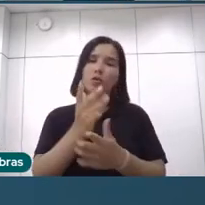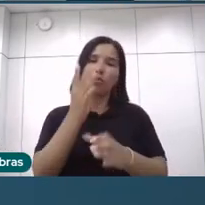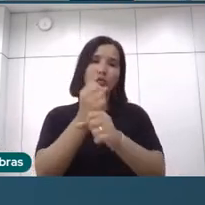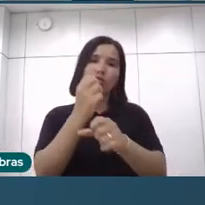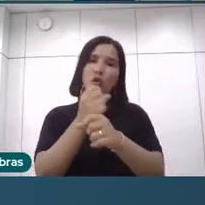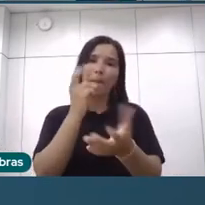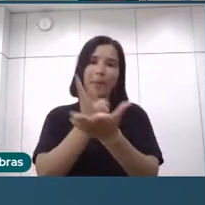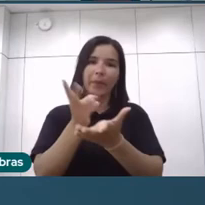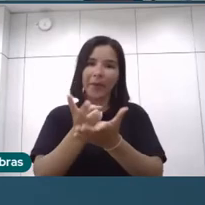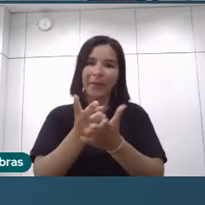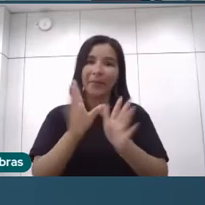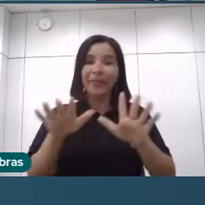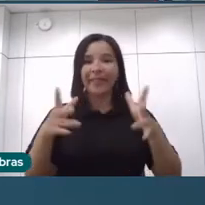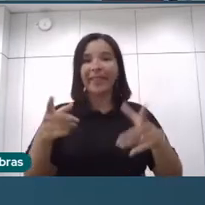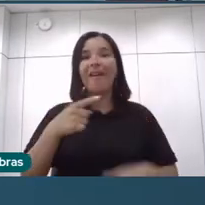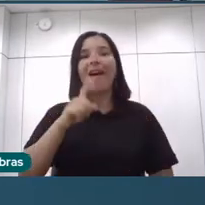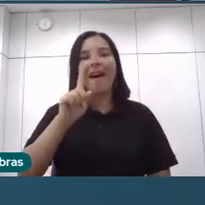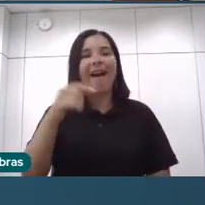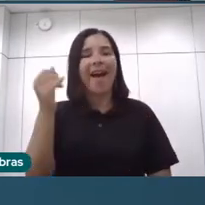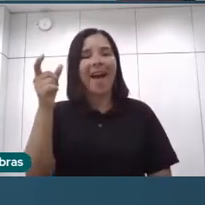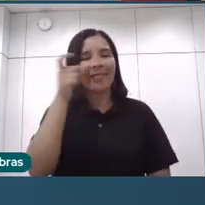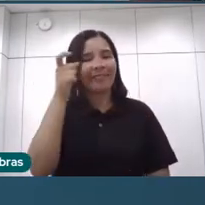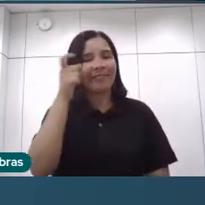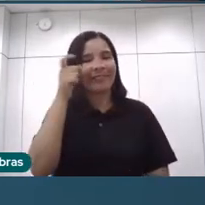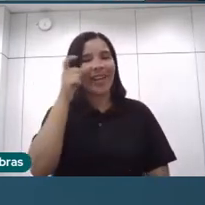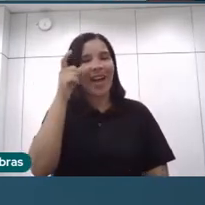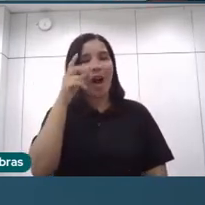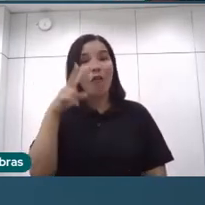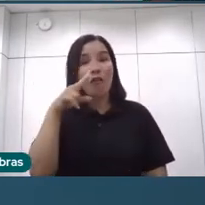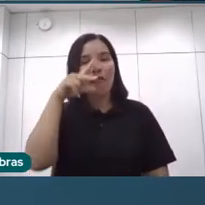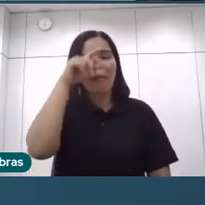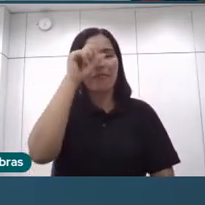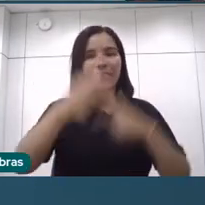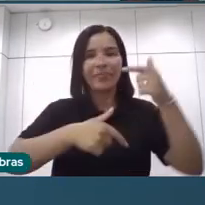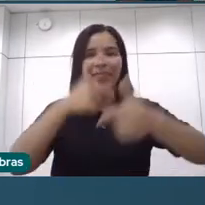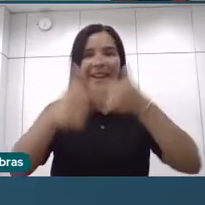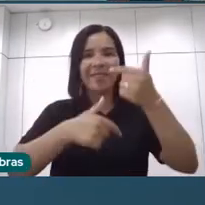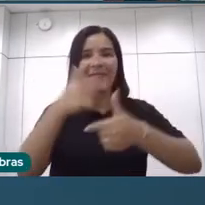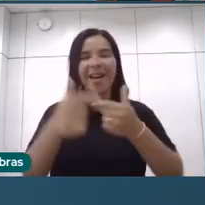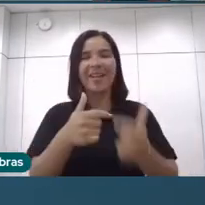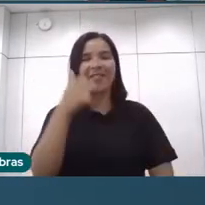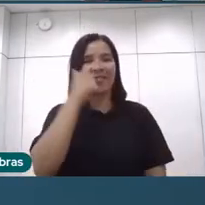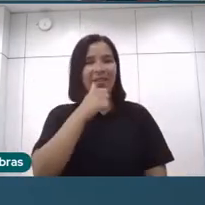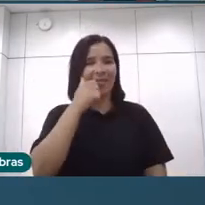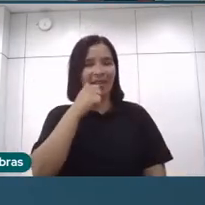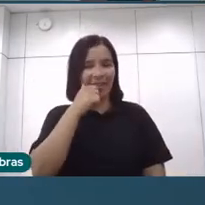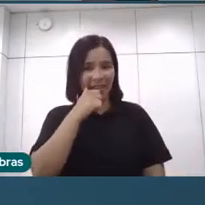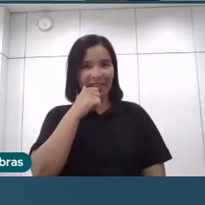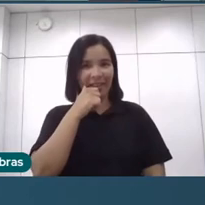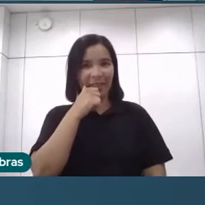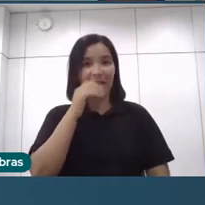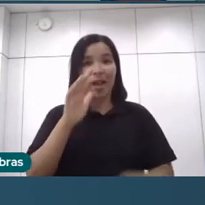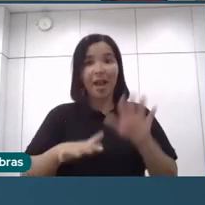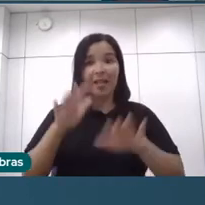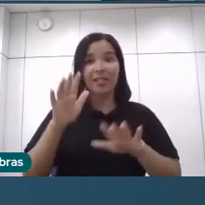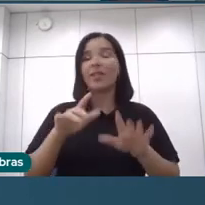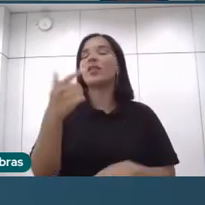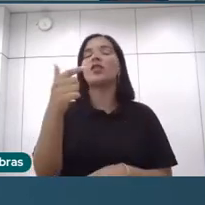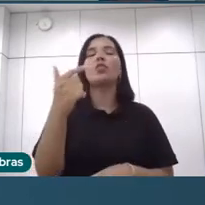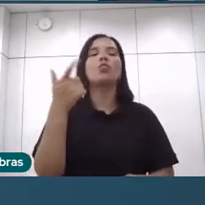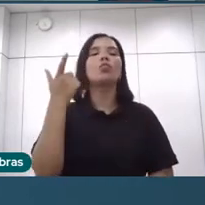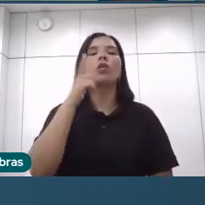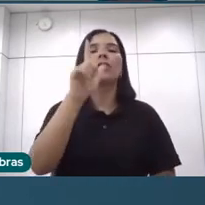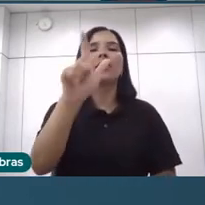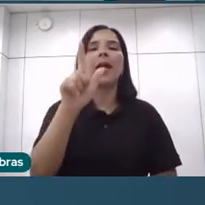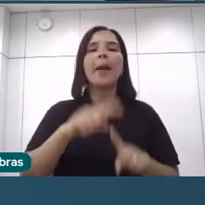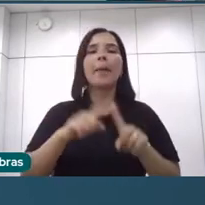É interessante saber que a força total de trabalho feminina, né? A gente botou alguns... Isso aqui não dá para usar o ponteiro, mas lá no